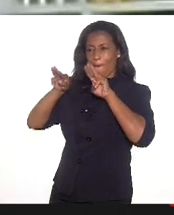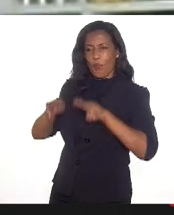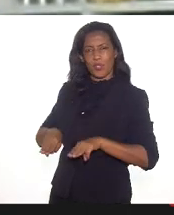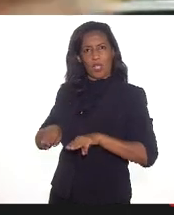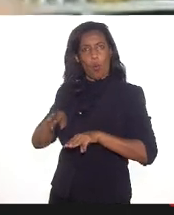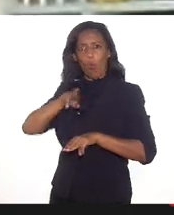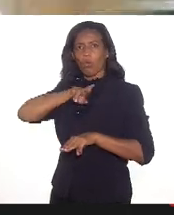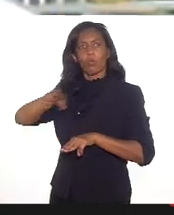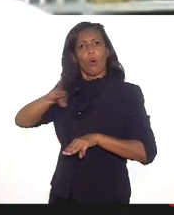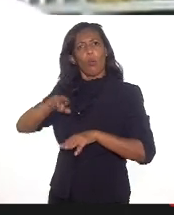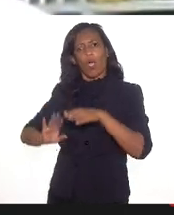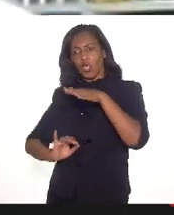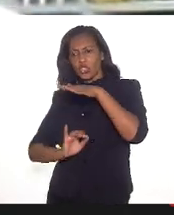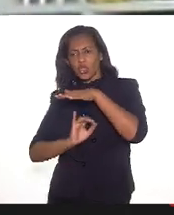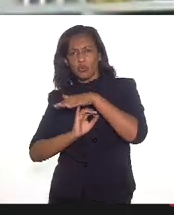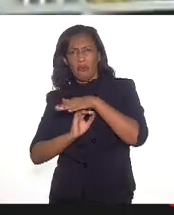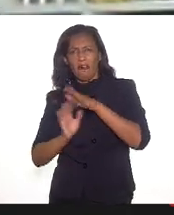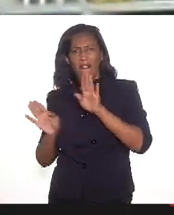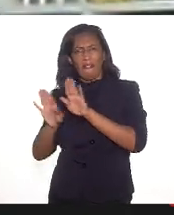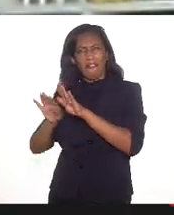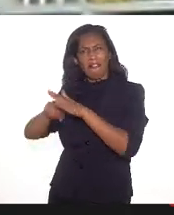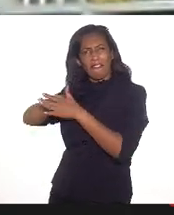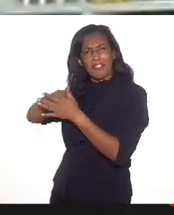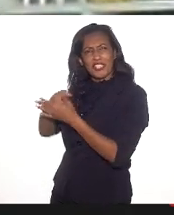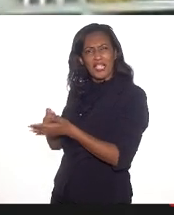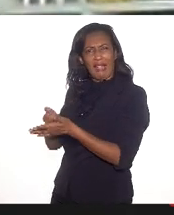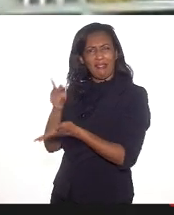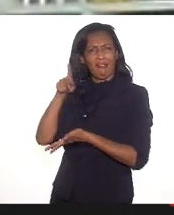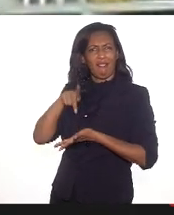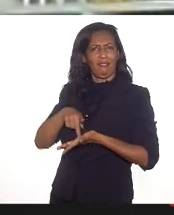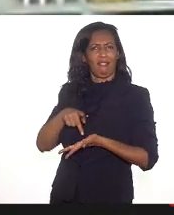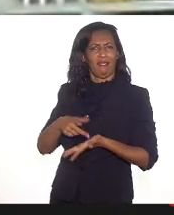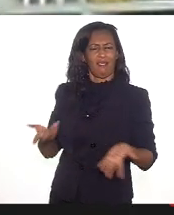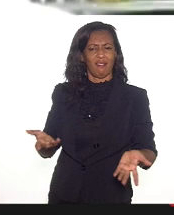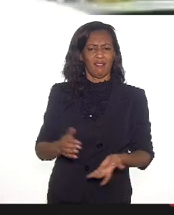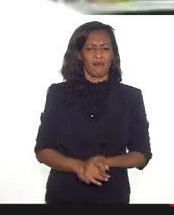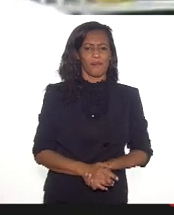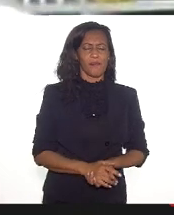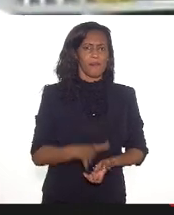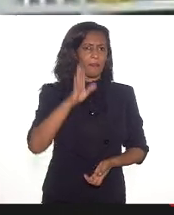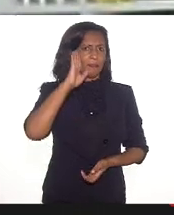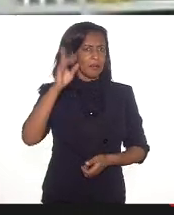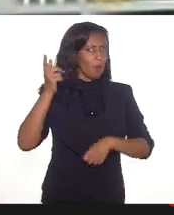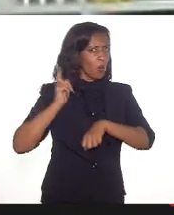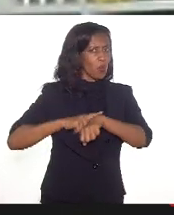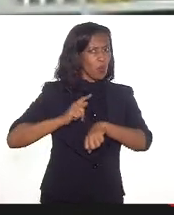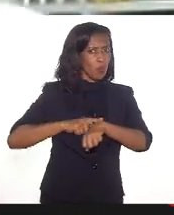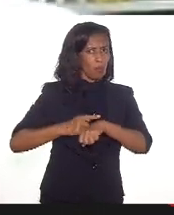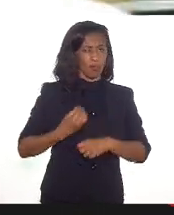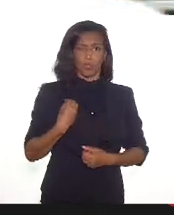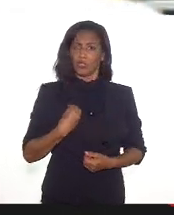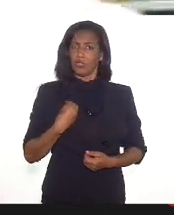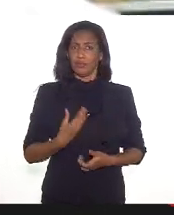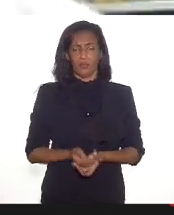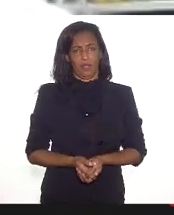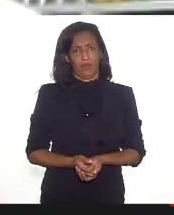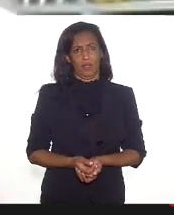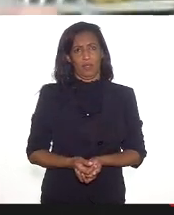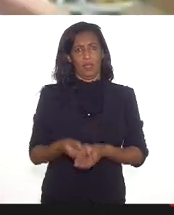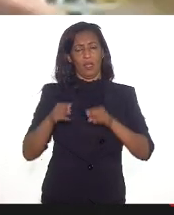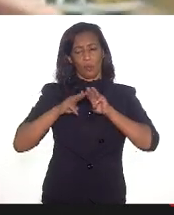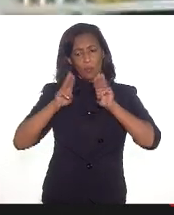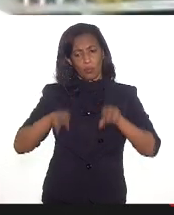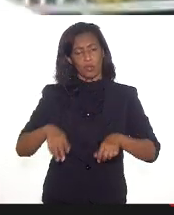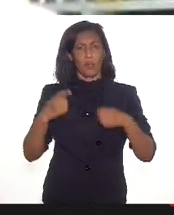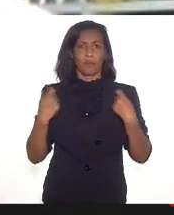instituições que estão fechadas para a sua realidade, principalmente no momento e na conjuntura que a gente vive. Os museus precisam